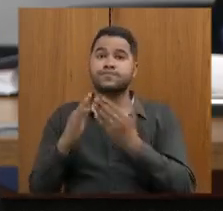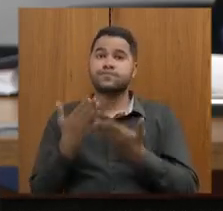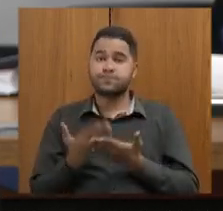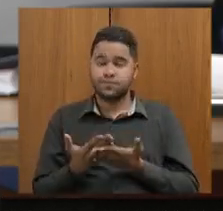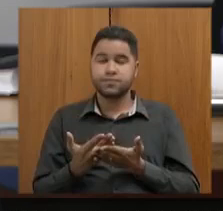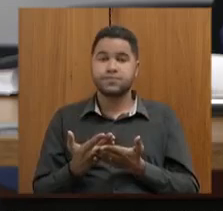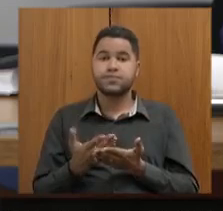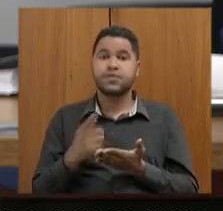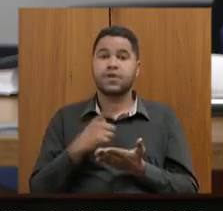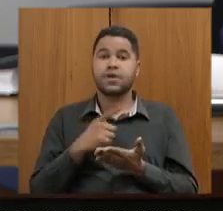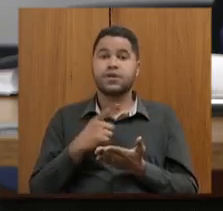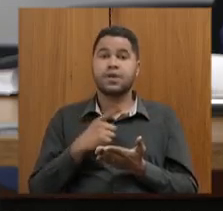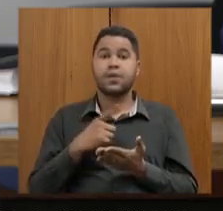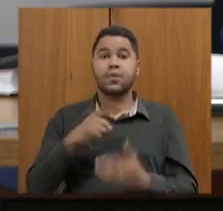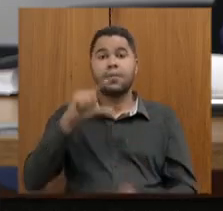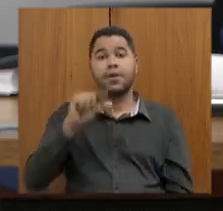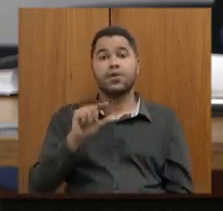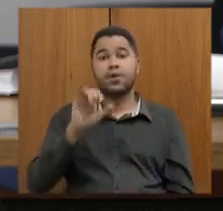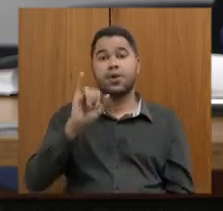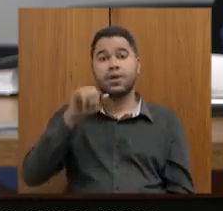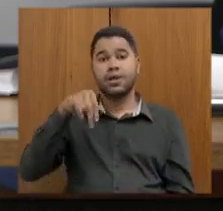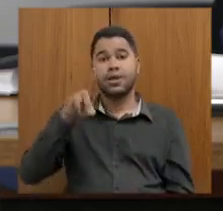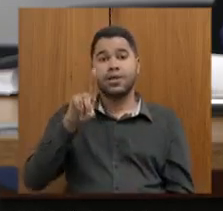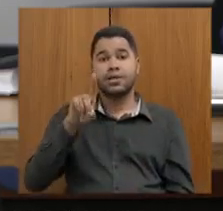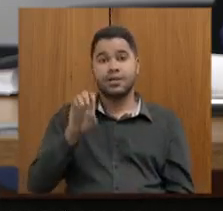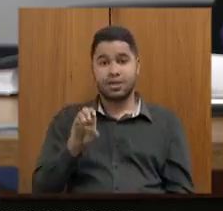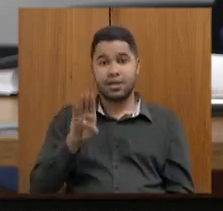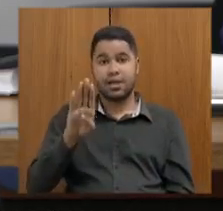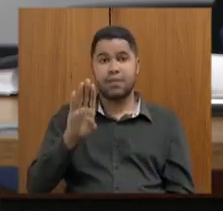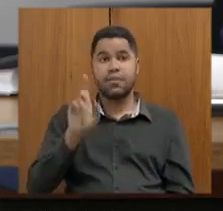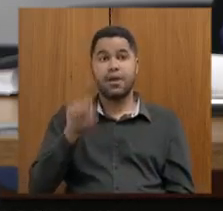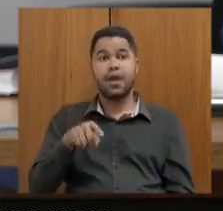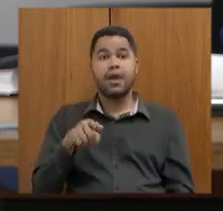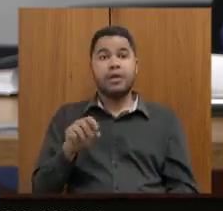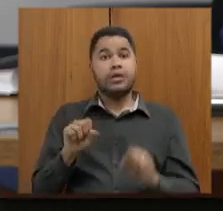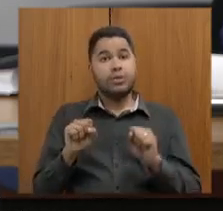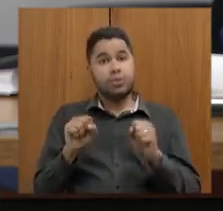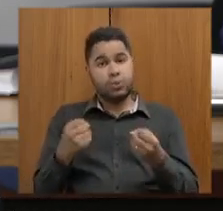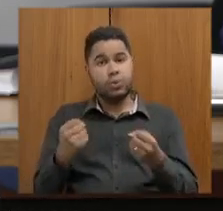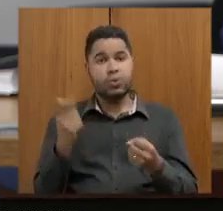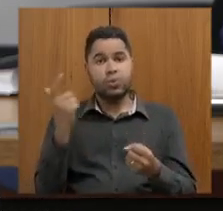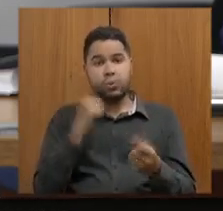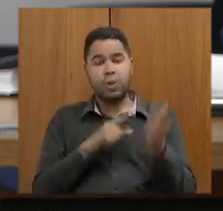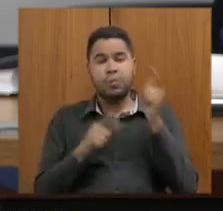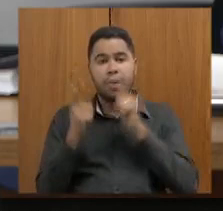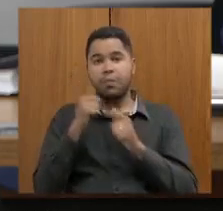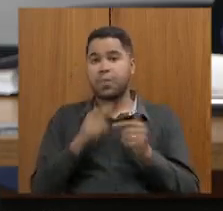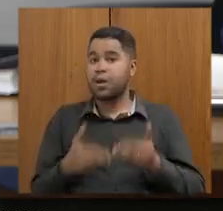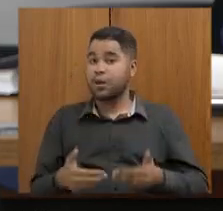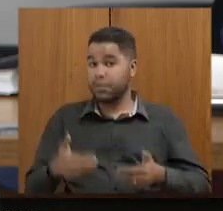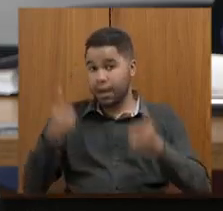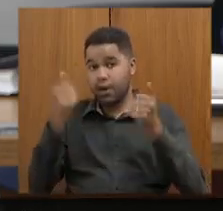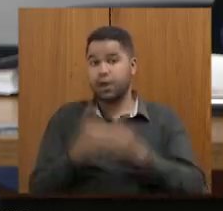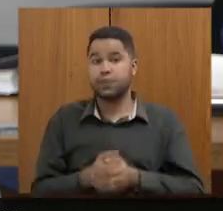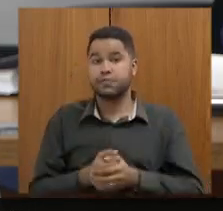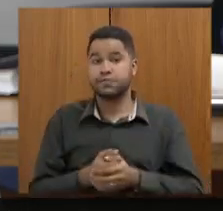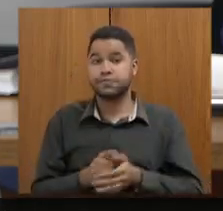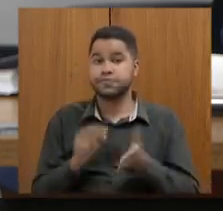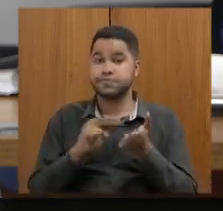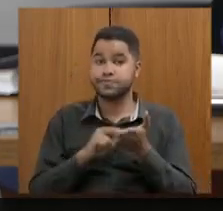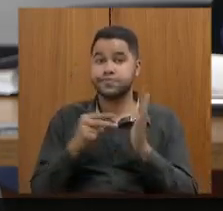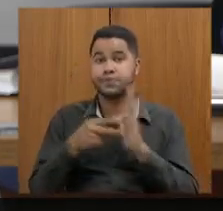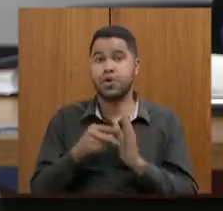que têm um menor IDEB mas são aquelas que estão envidando esforços e obtendo resultados de melhoria ou seja